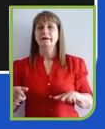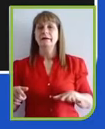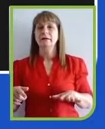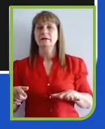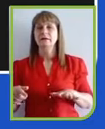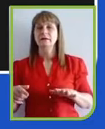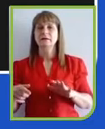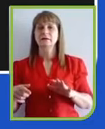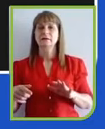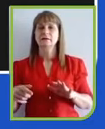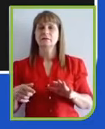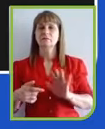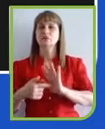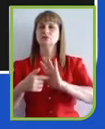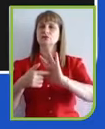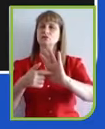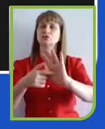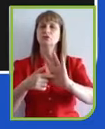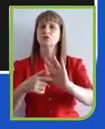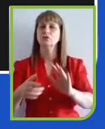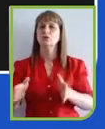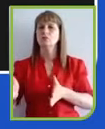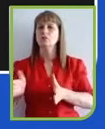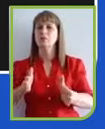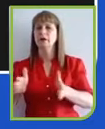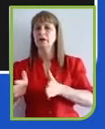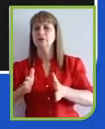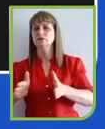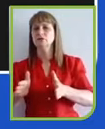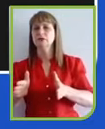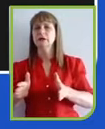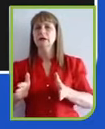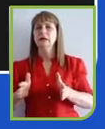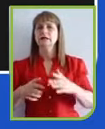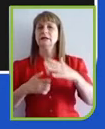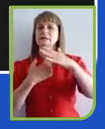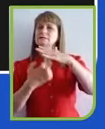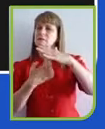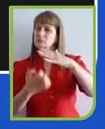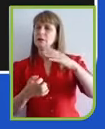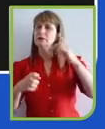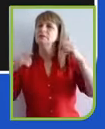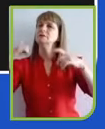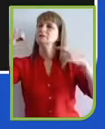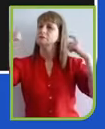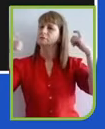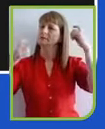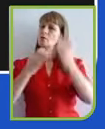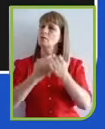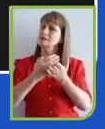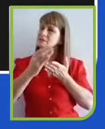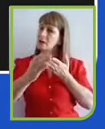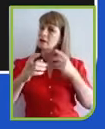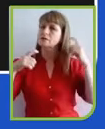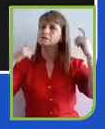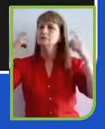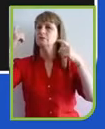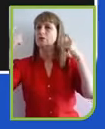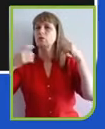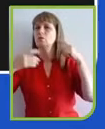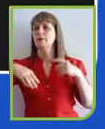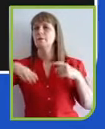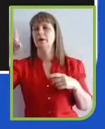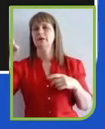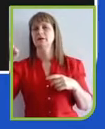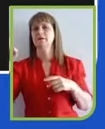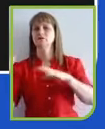E aí acho que a gente vai ouvir muito falar daqui por diante em mudanças climáticas, até porque, no ano passado, os